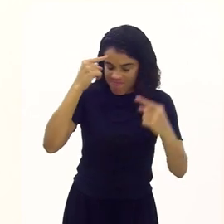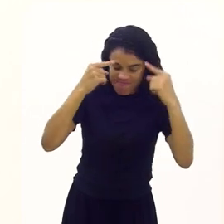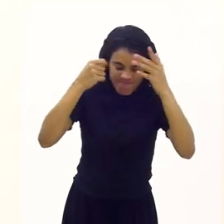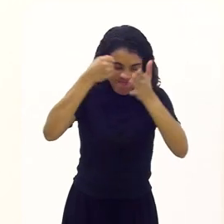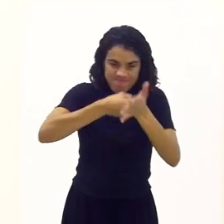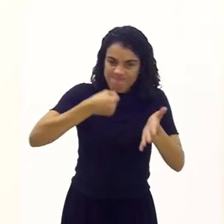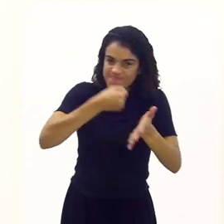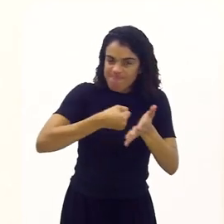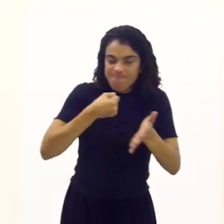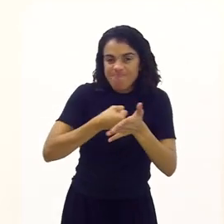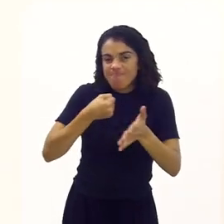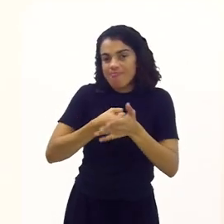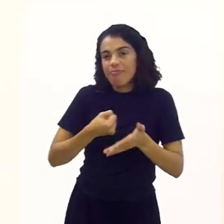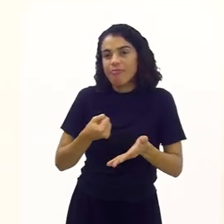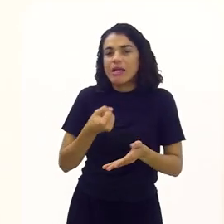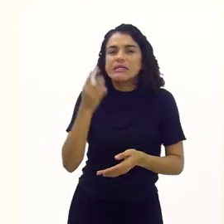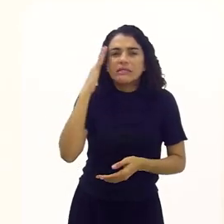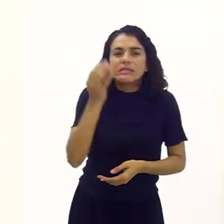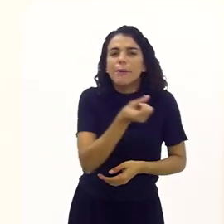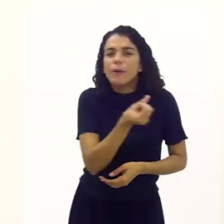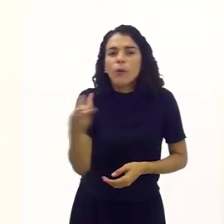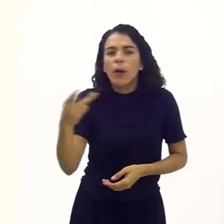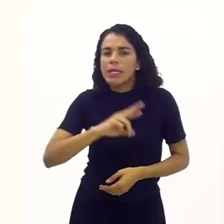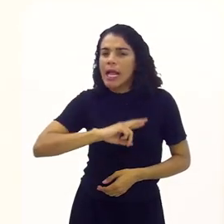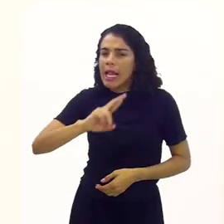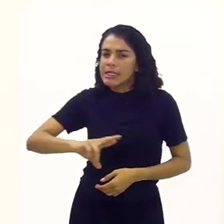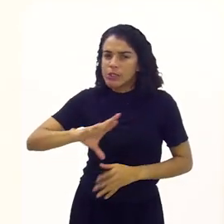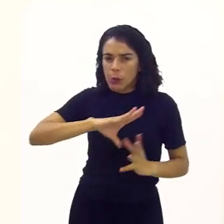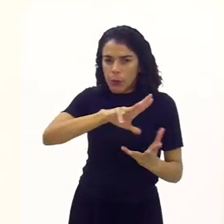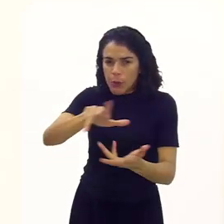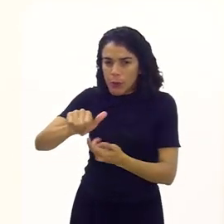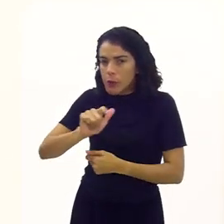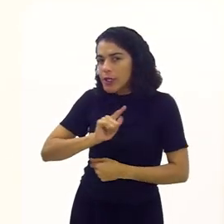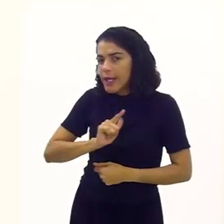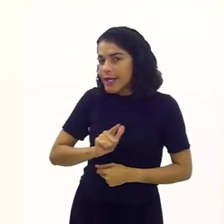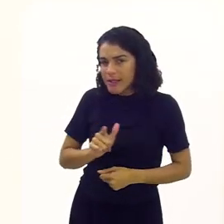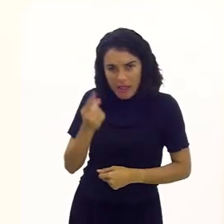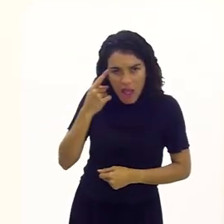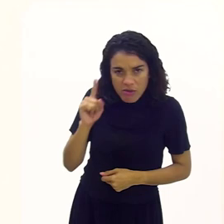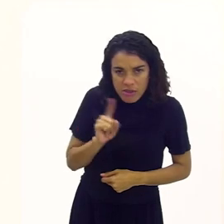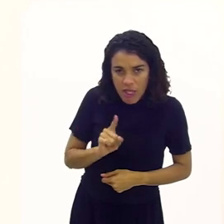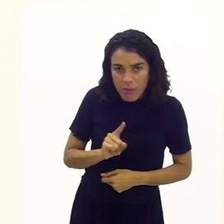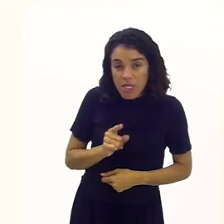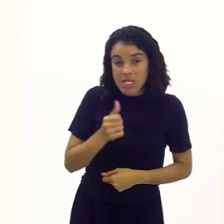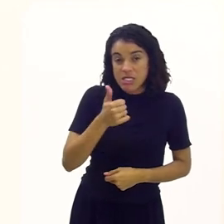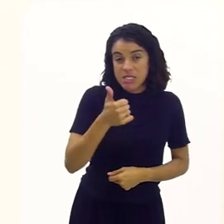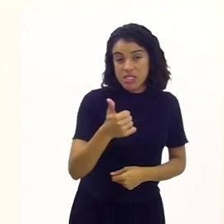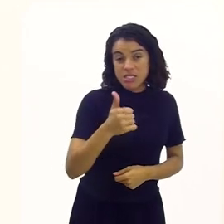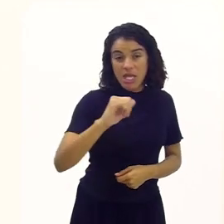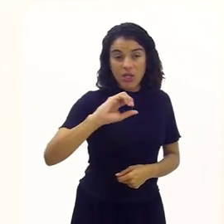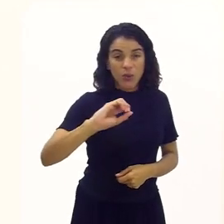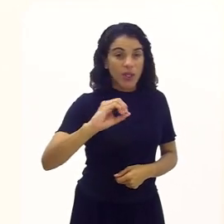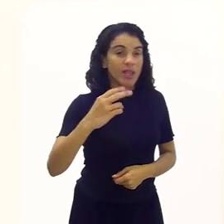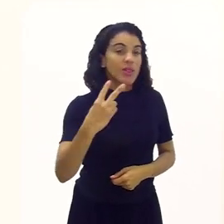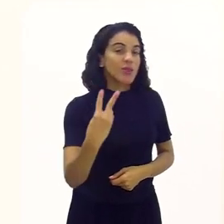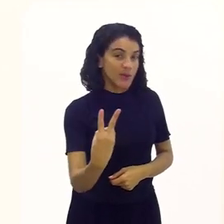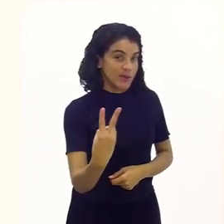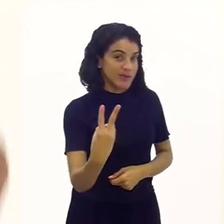conversando com Você sabe quantas religiões que nós temos no mundo? Não. Não, 112.